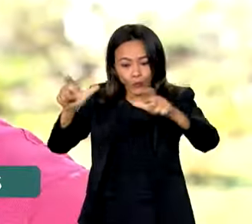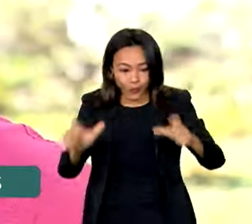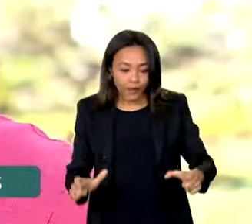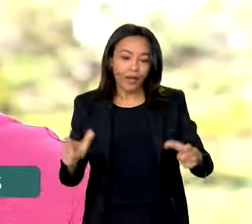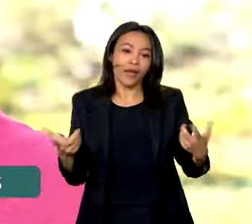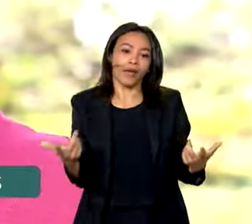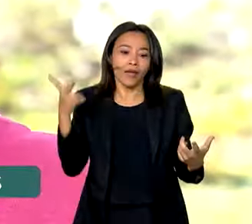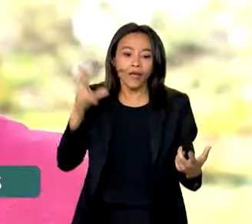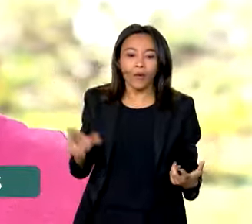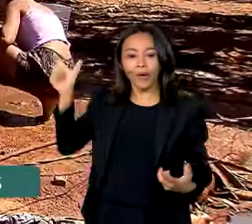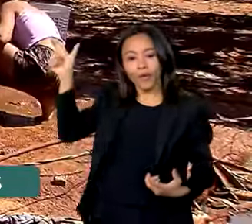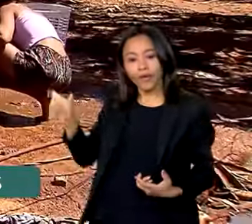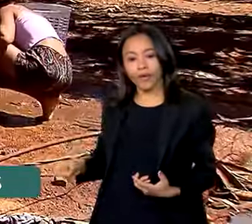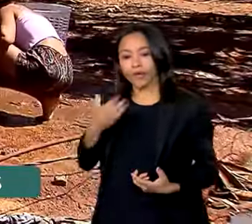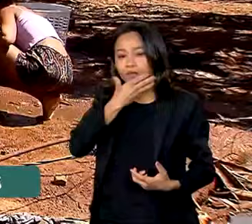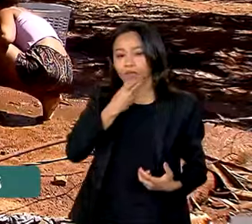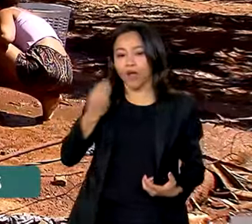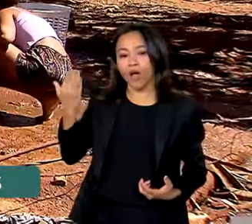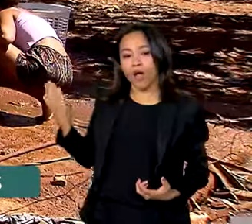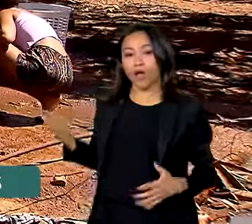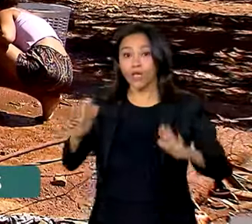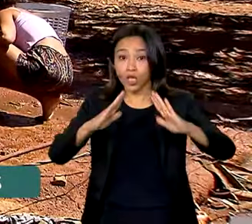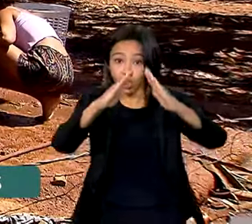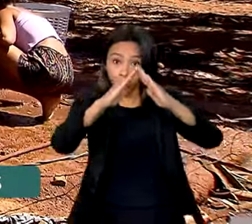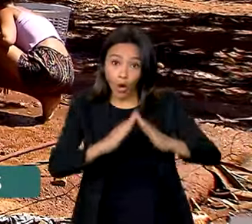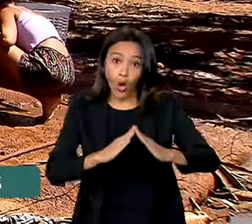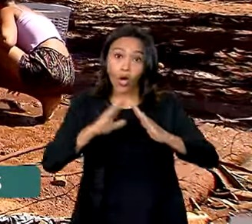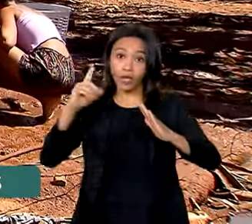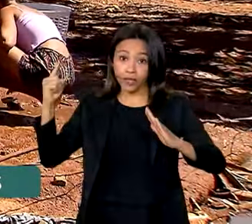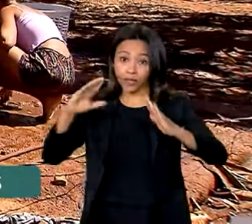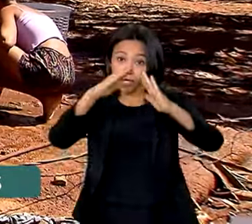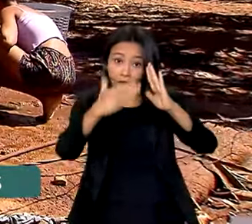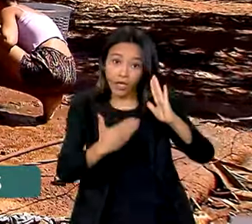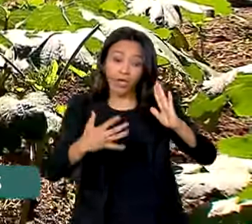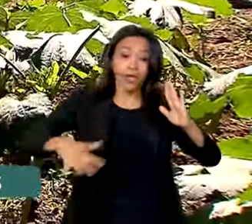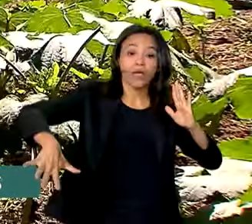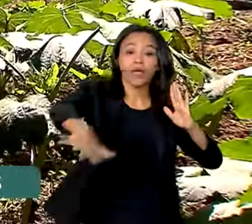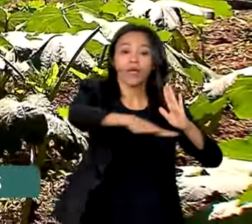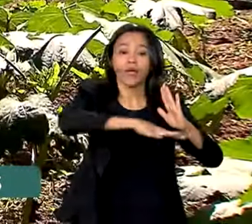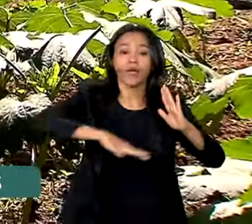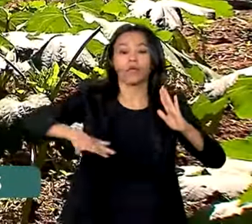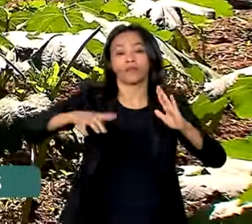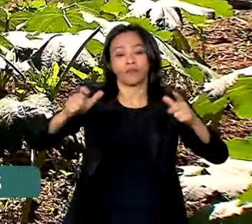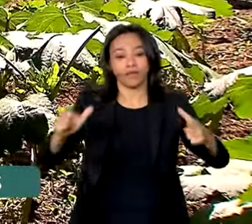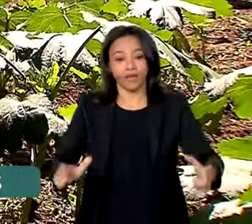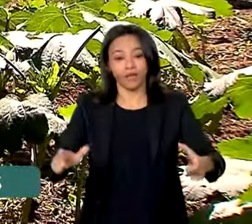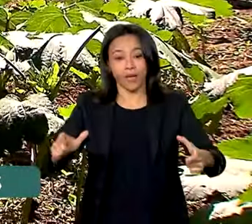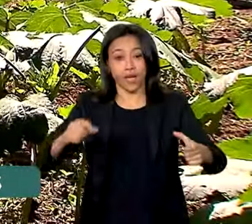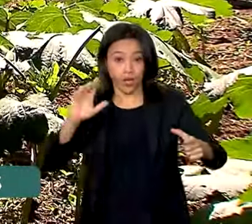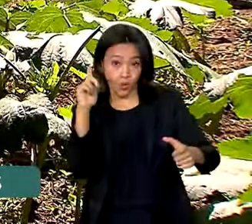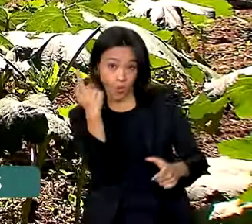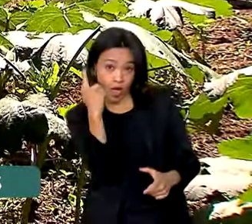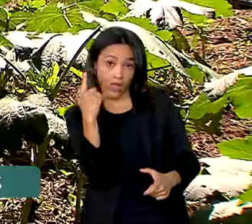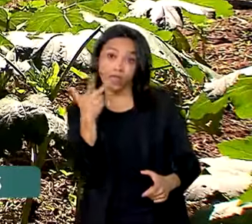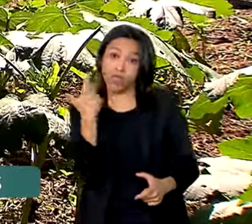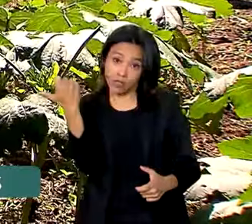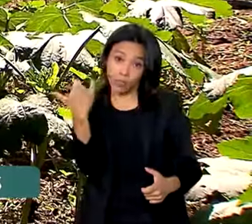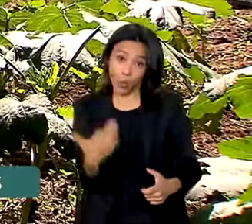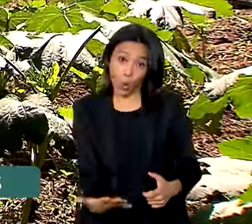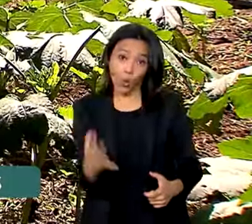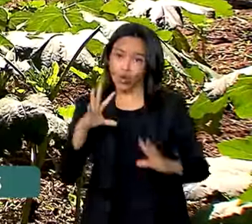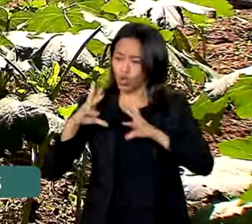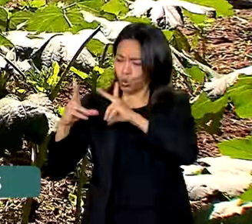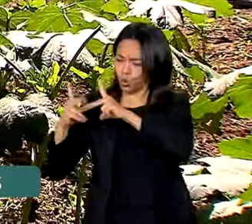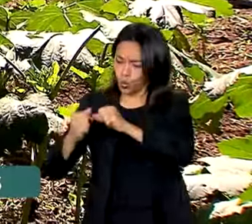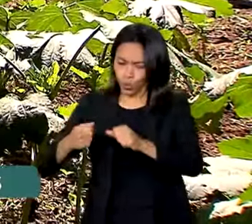Gente como o seu Alício, que mora no quilombo do Mesquita, em Goiás. Ele conta que grande parte da riqueza do